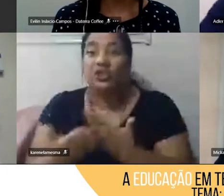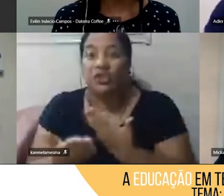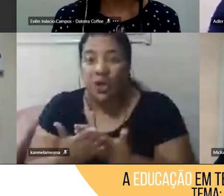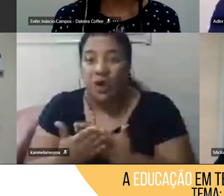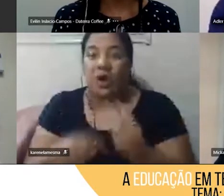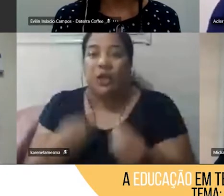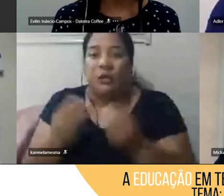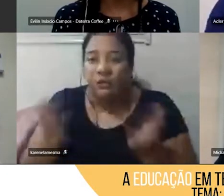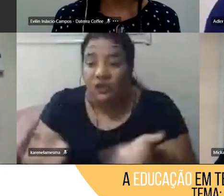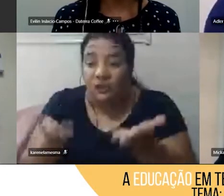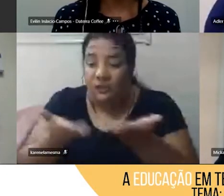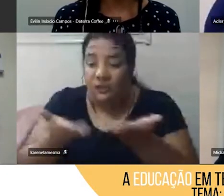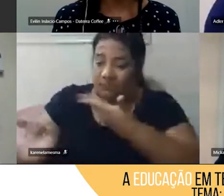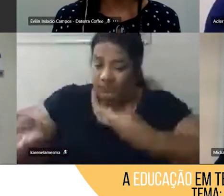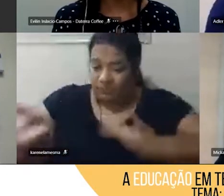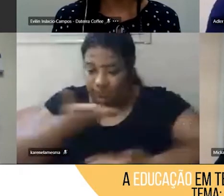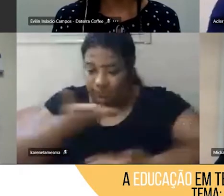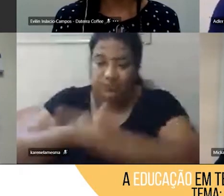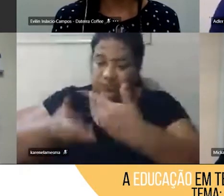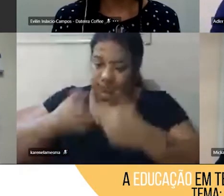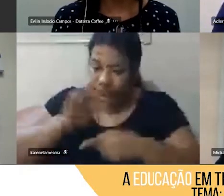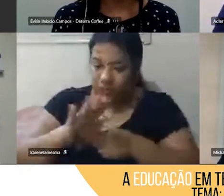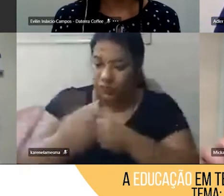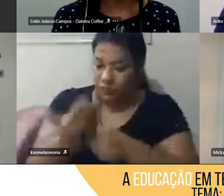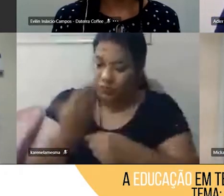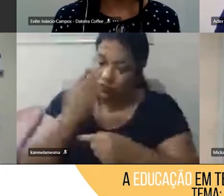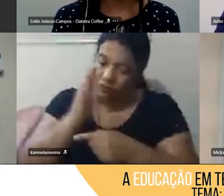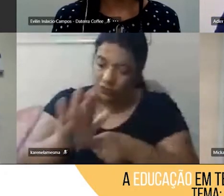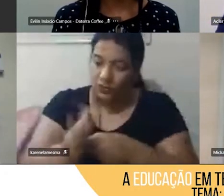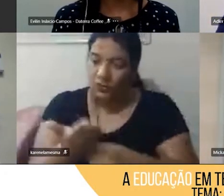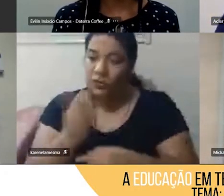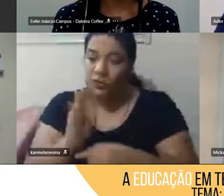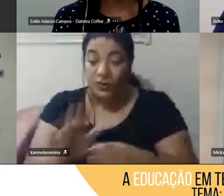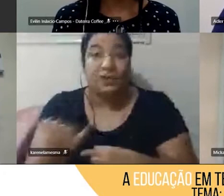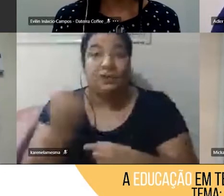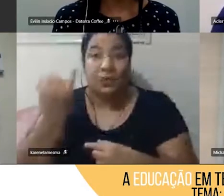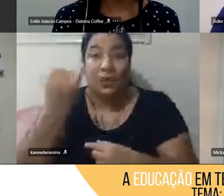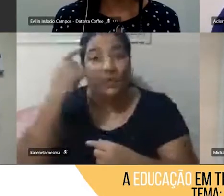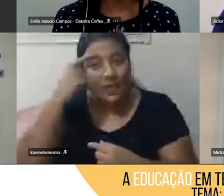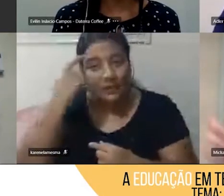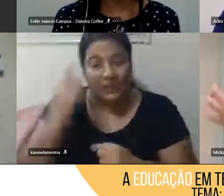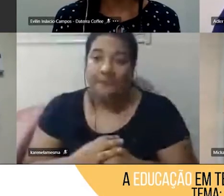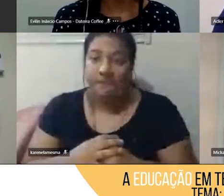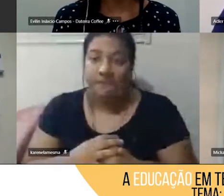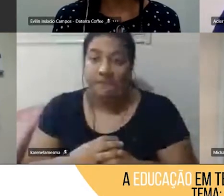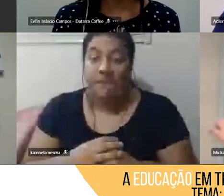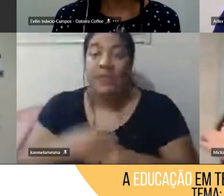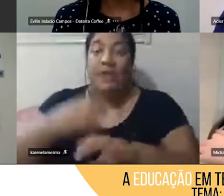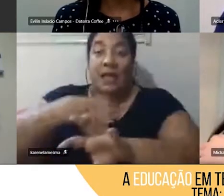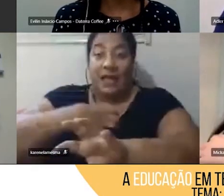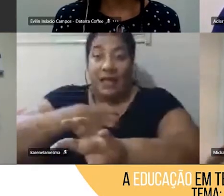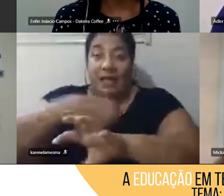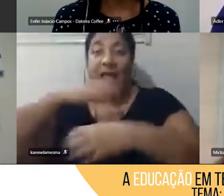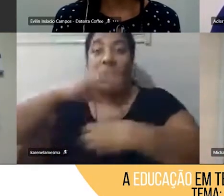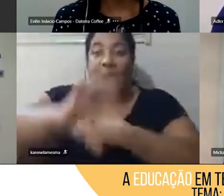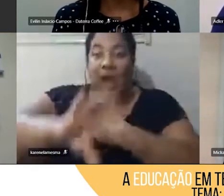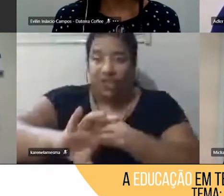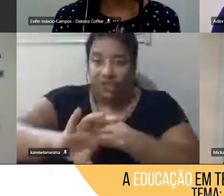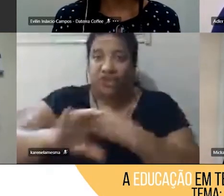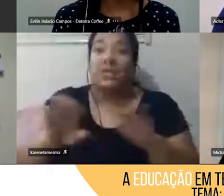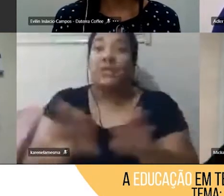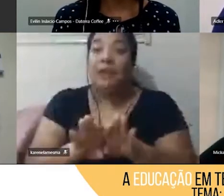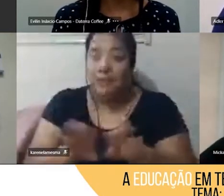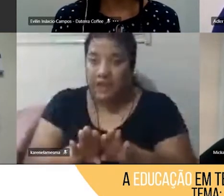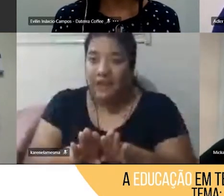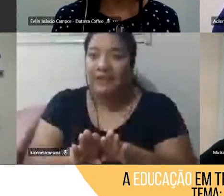cooperação, é alguma coisa importante da gente pensar. A empatia também está lá na introdução da BNCC, e a gente olha para